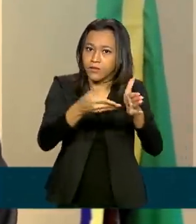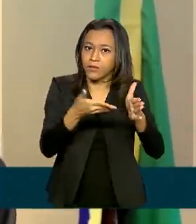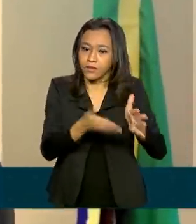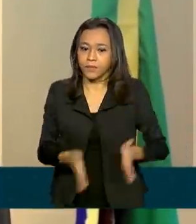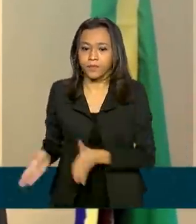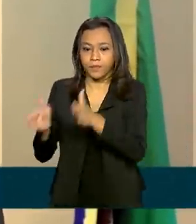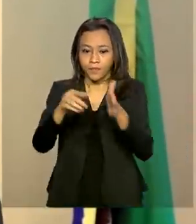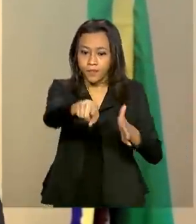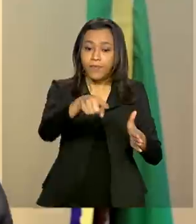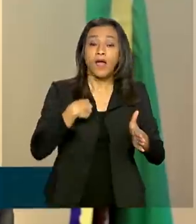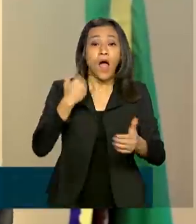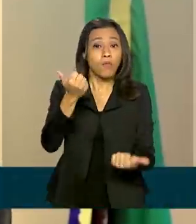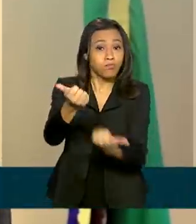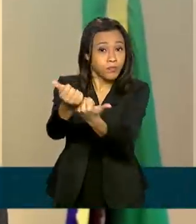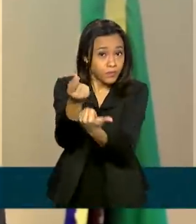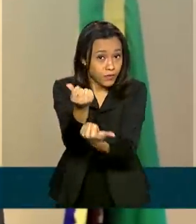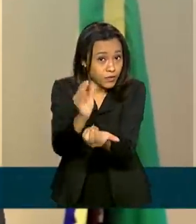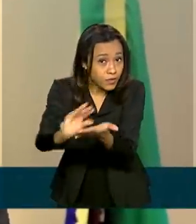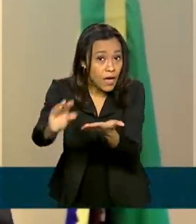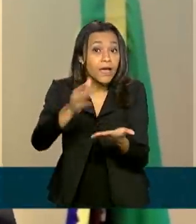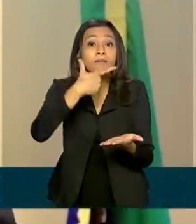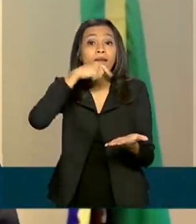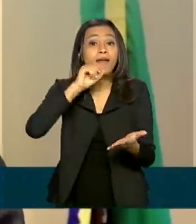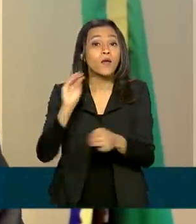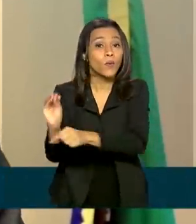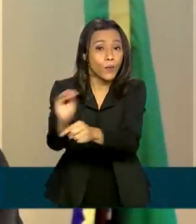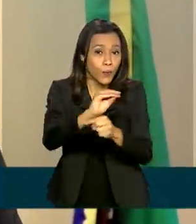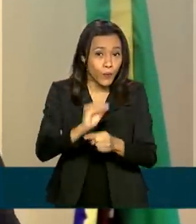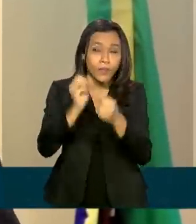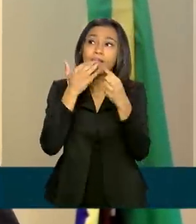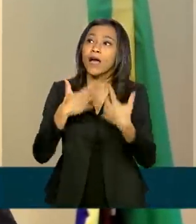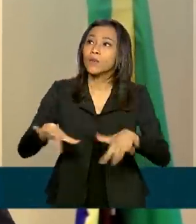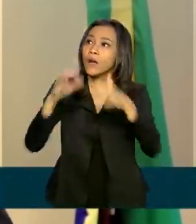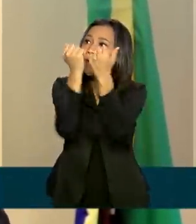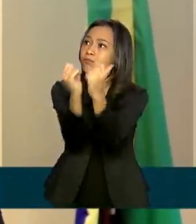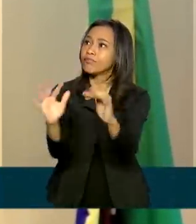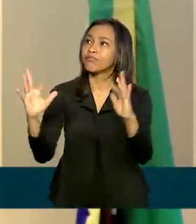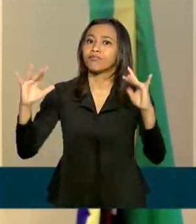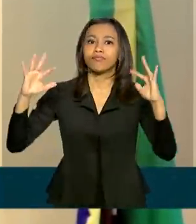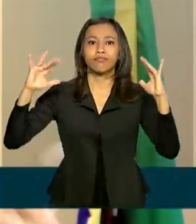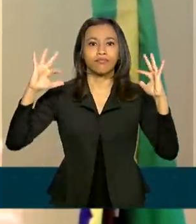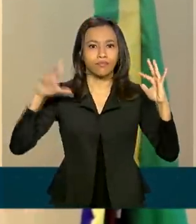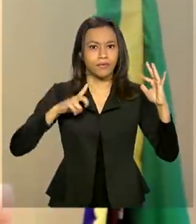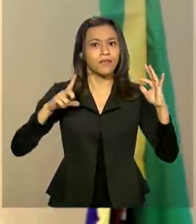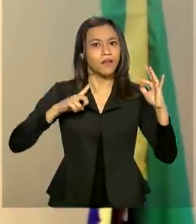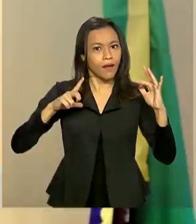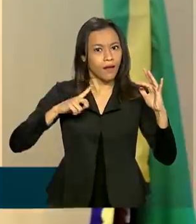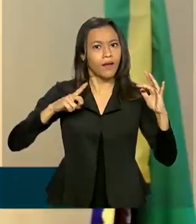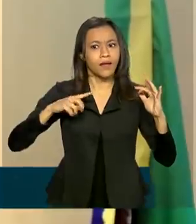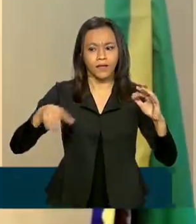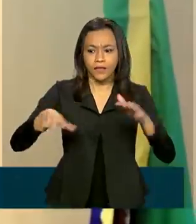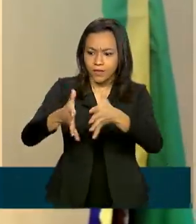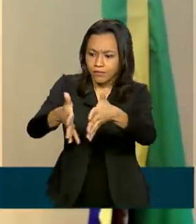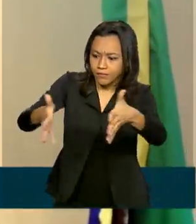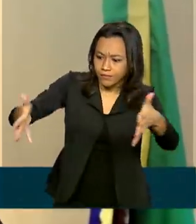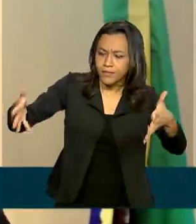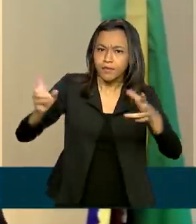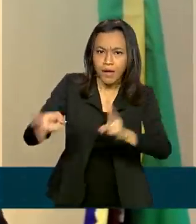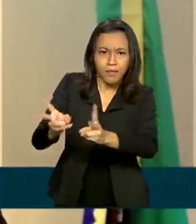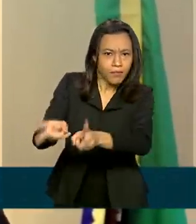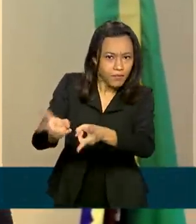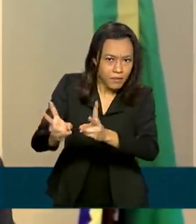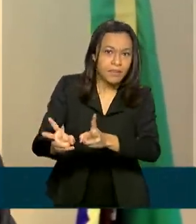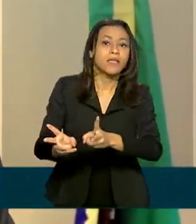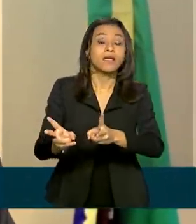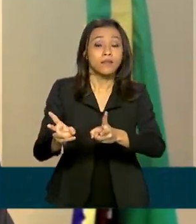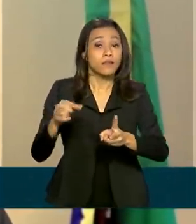pessoa que preserva, que cuida da reserva legal, que tem excedente de reserva legal, que cuida das áreas de preservação permanente. Ou